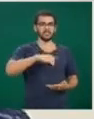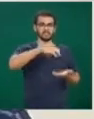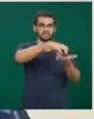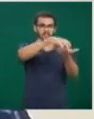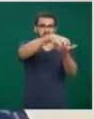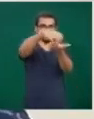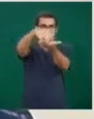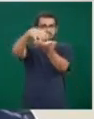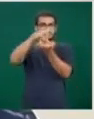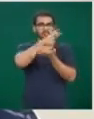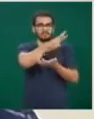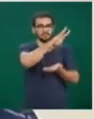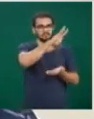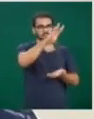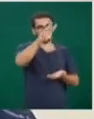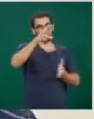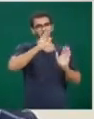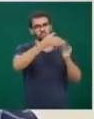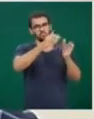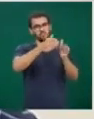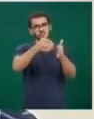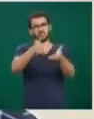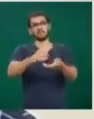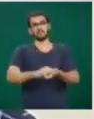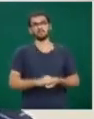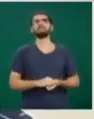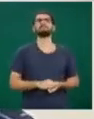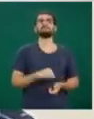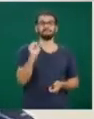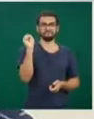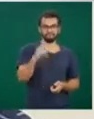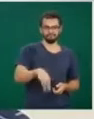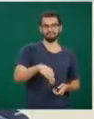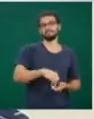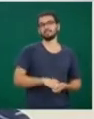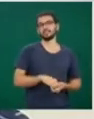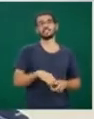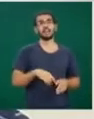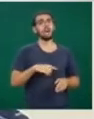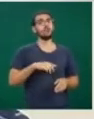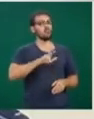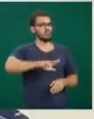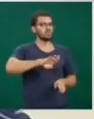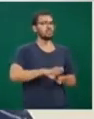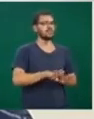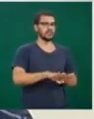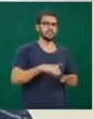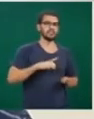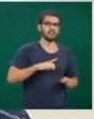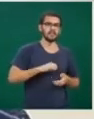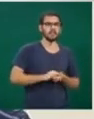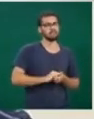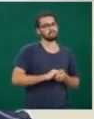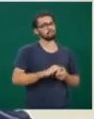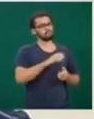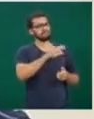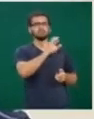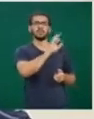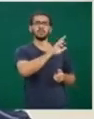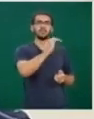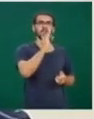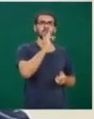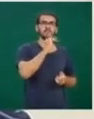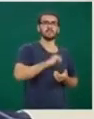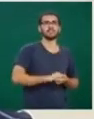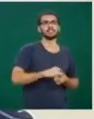funciona? Sim, cada campo tem um endereço, não só os fora de sede, os campos de Uberlândia também têm. O endereço consiste do